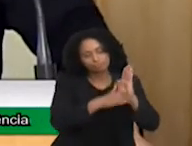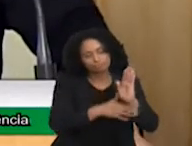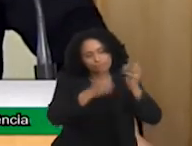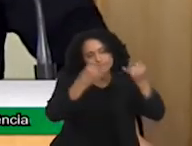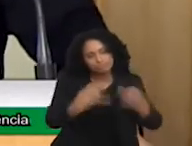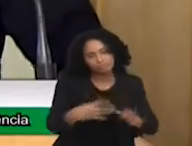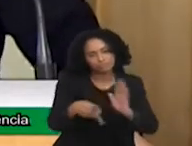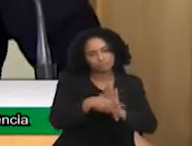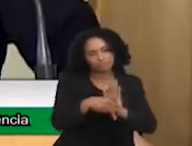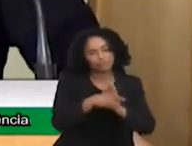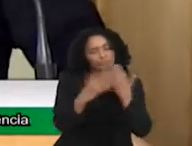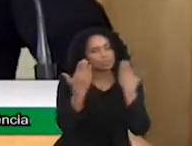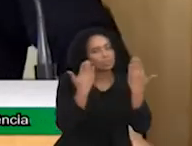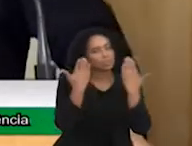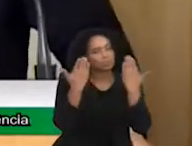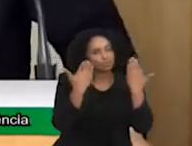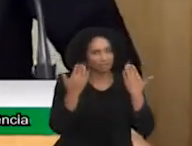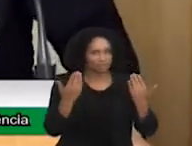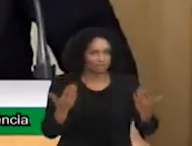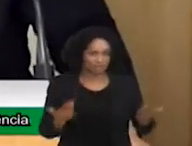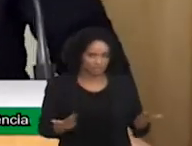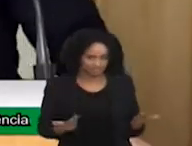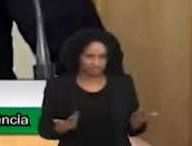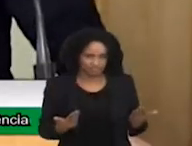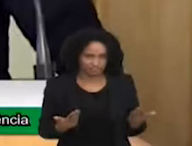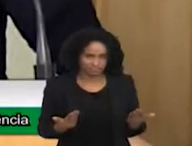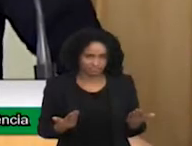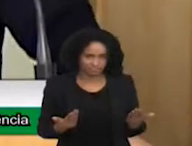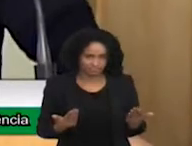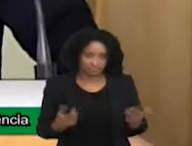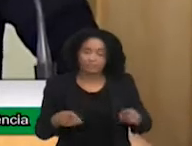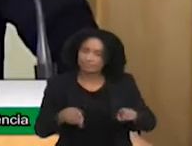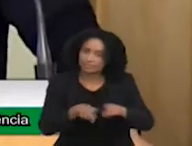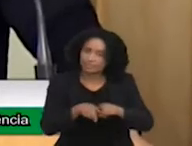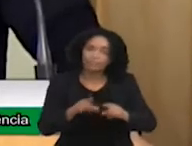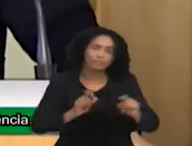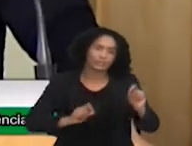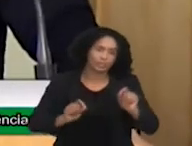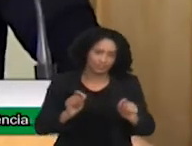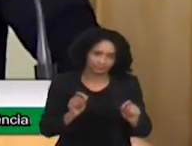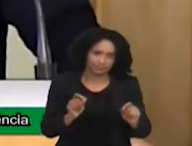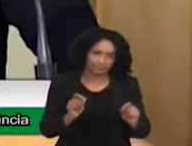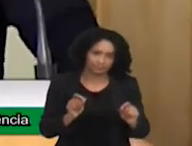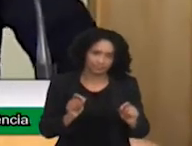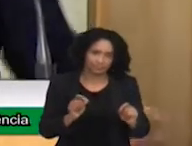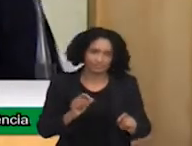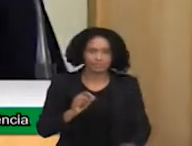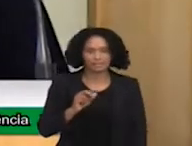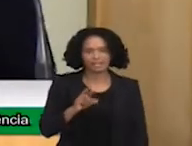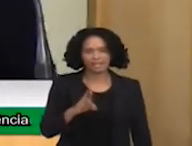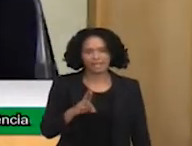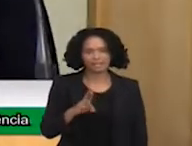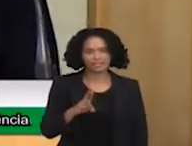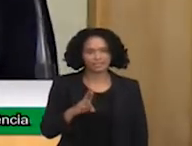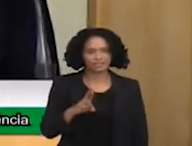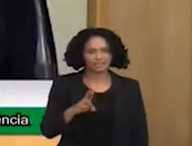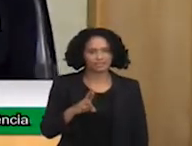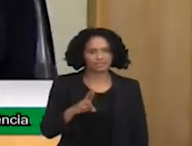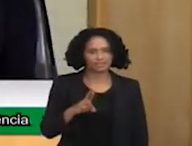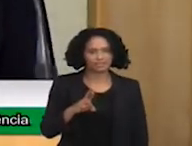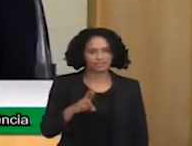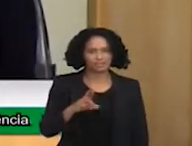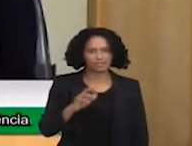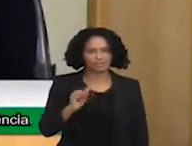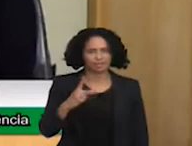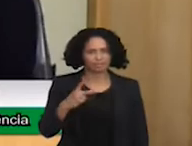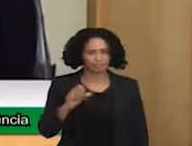psicologia. Aí nós temos também a questão. O RAPS, ele vem de uma questão de transtorno